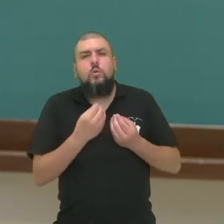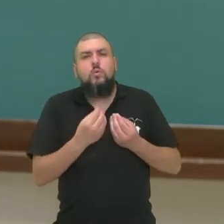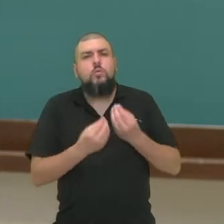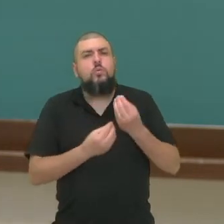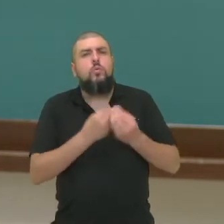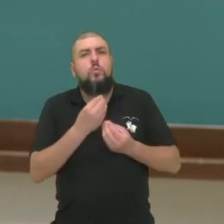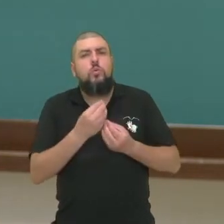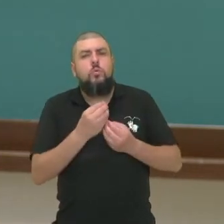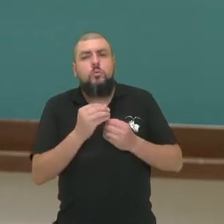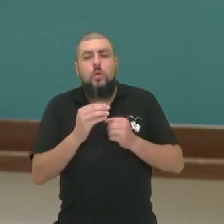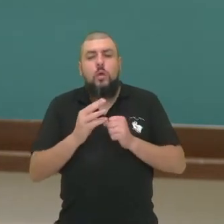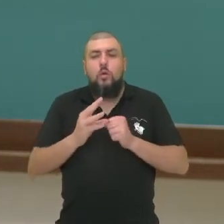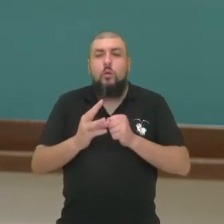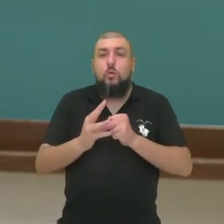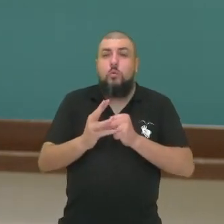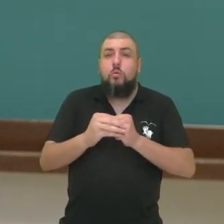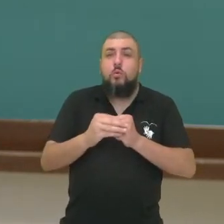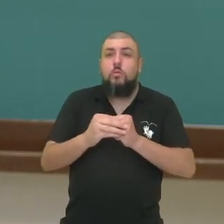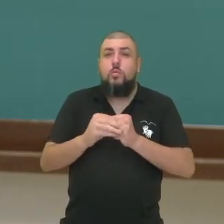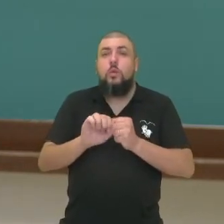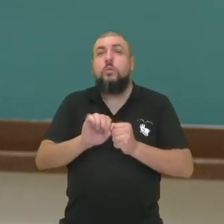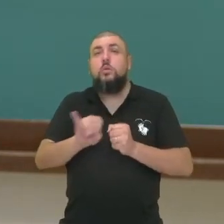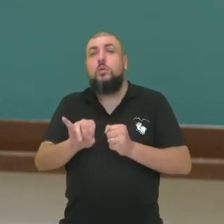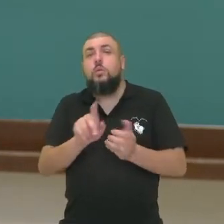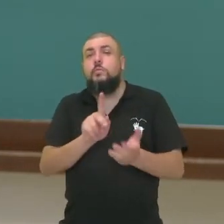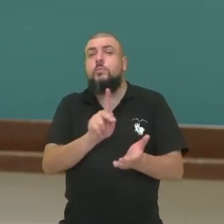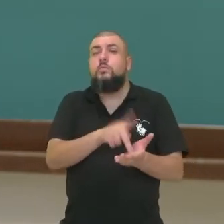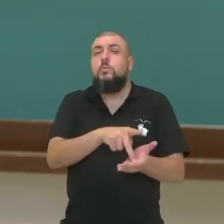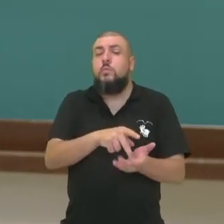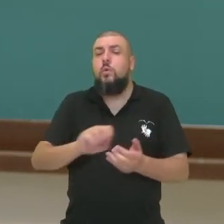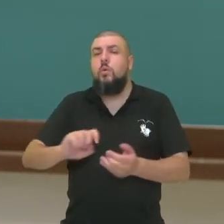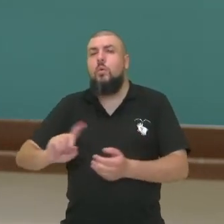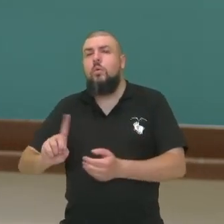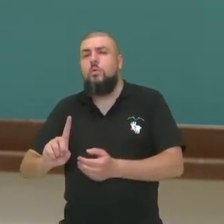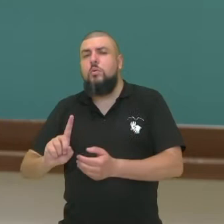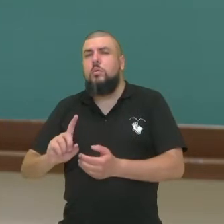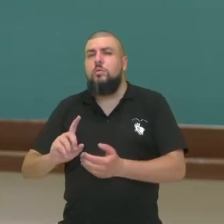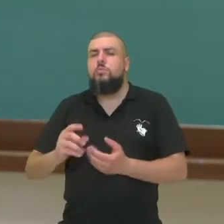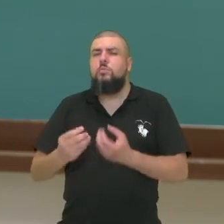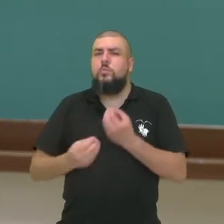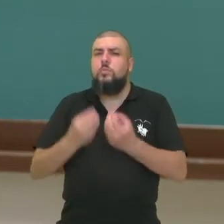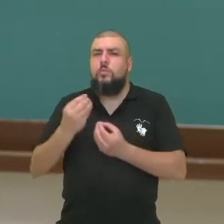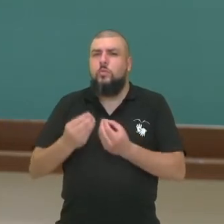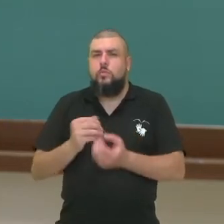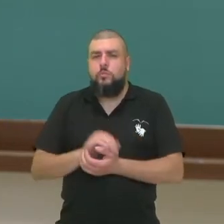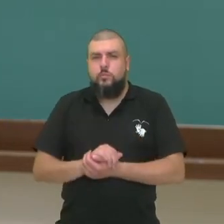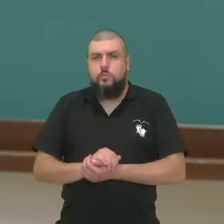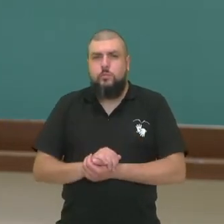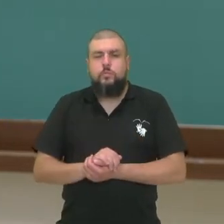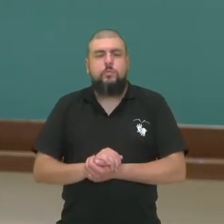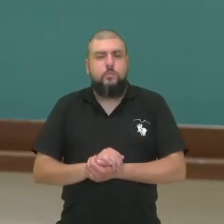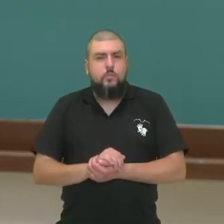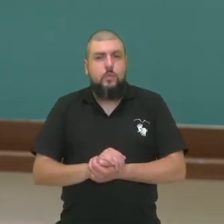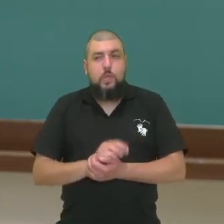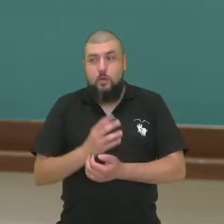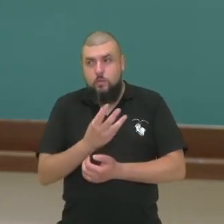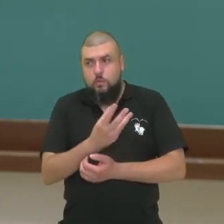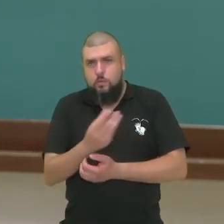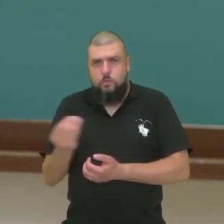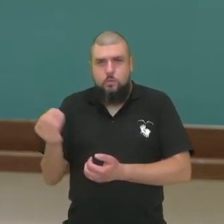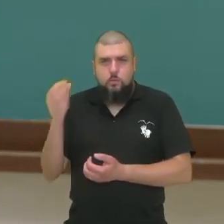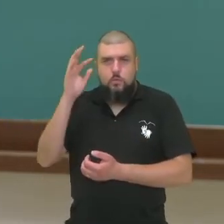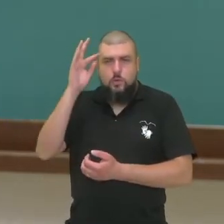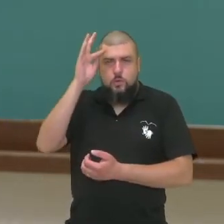conhecimento é verdadeiro. Então, essas são questões que vão preocupar muitos filósofos ao